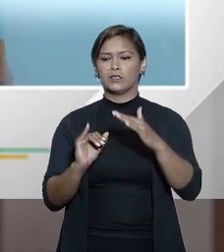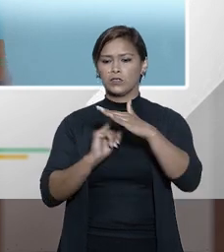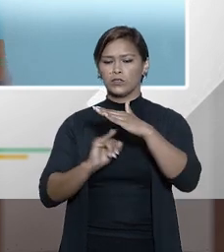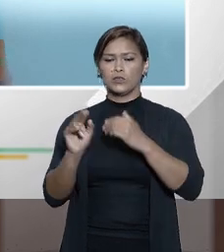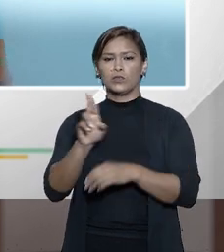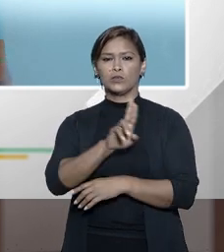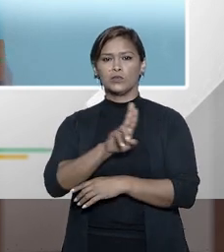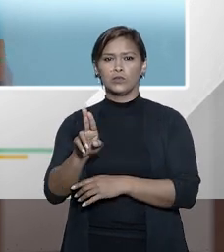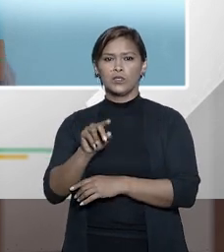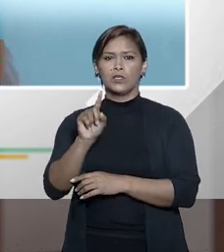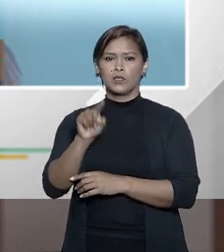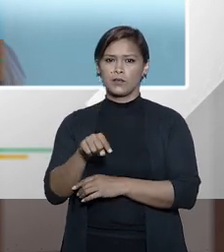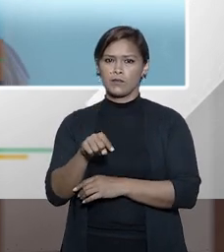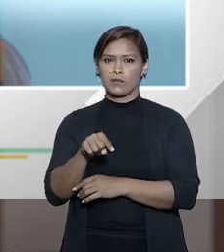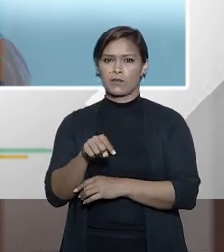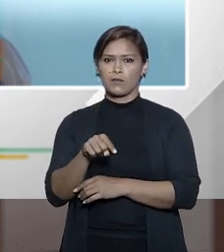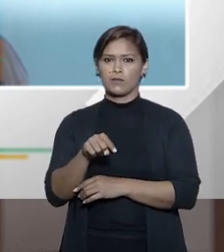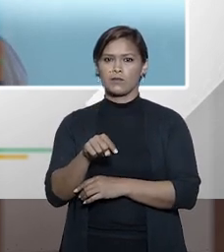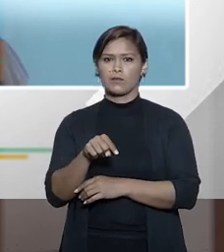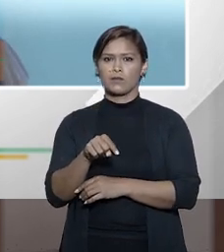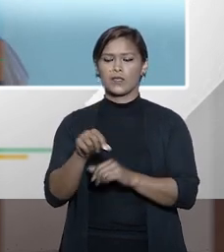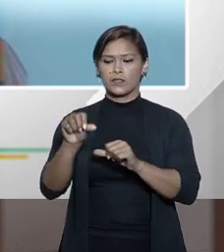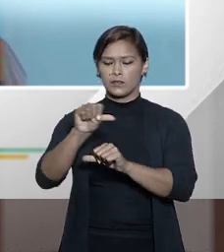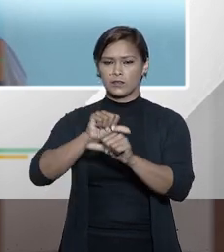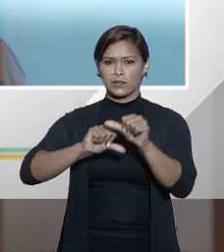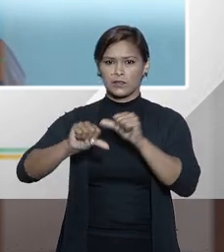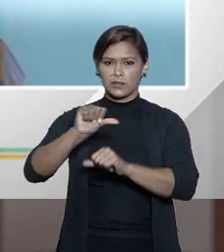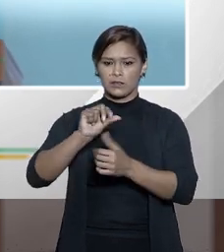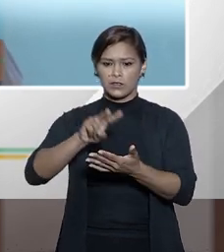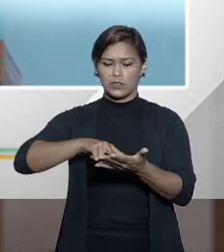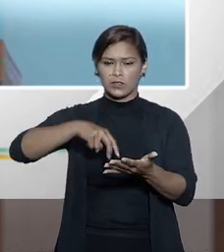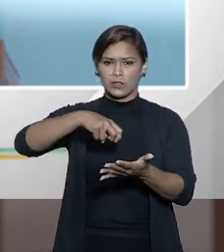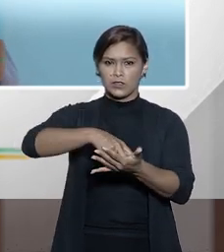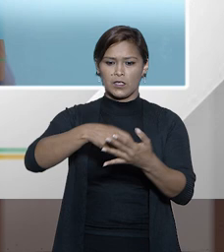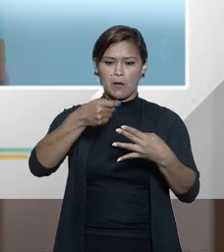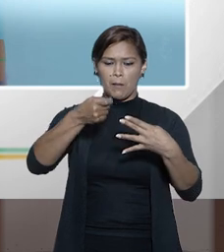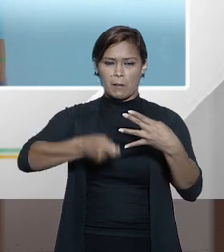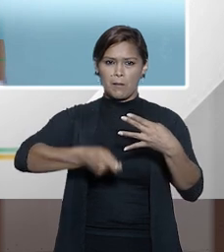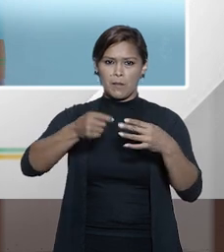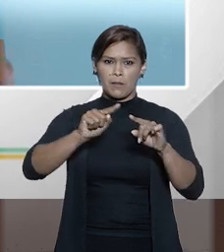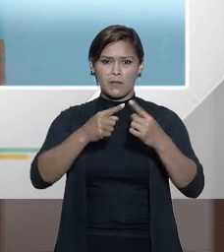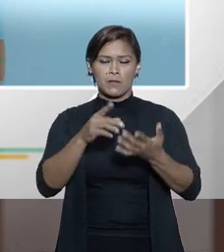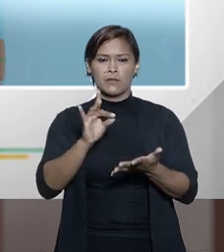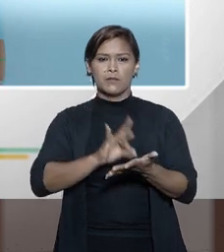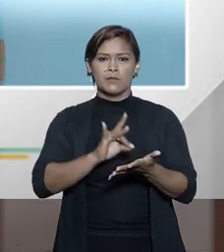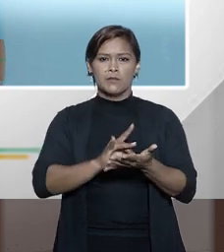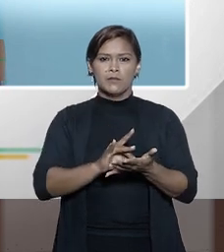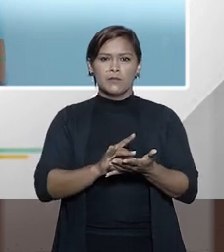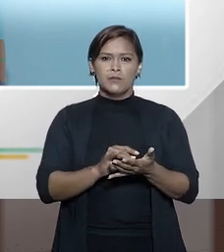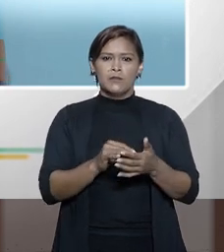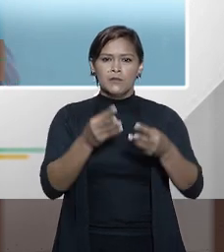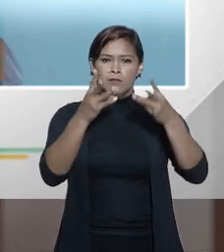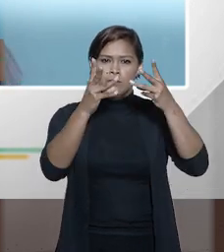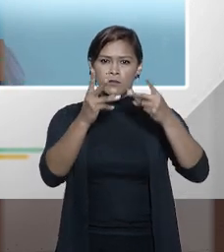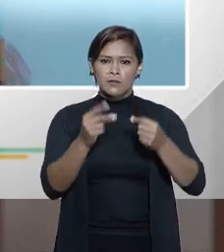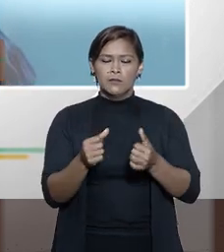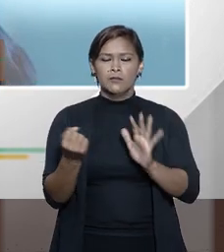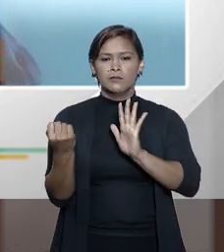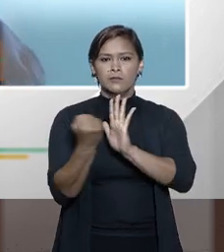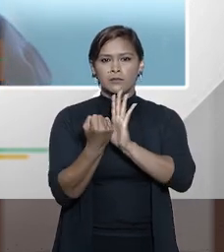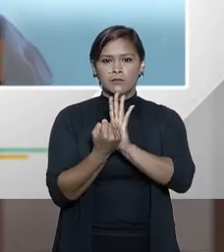cujo nome nome é transferência de execução da pena mas que na verdade em essência é uma